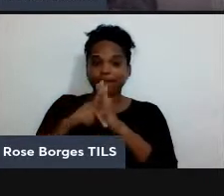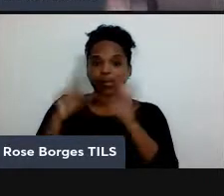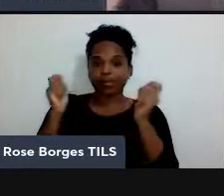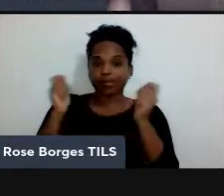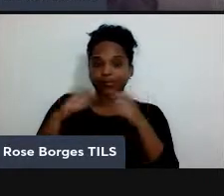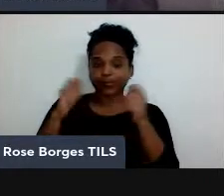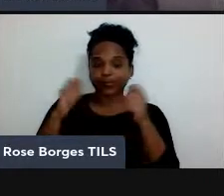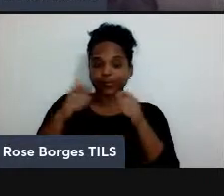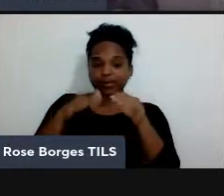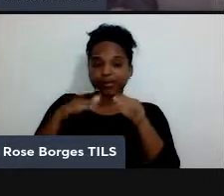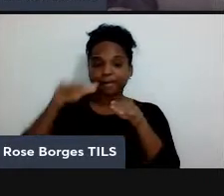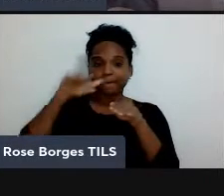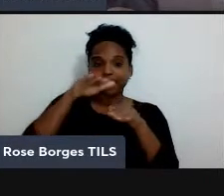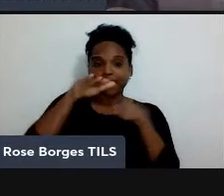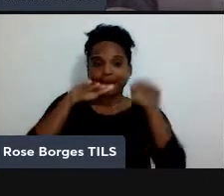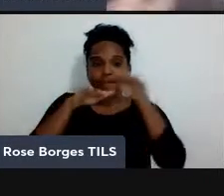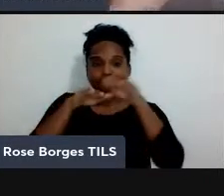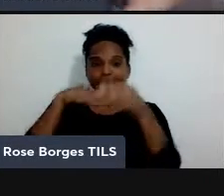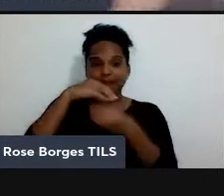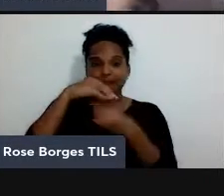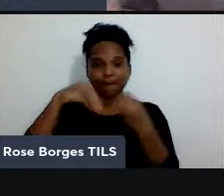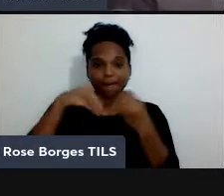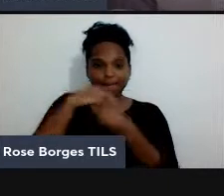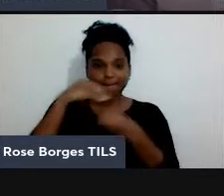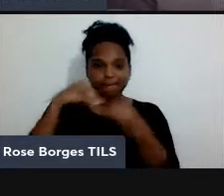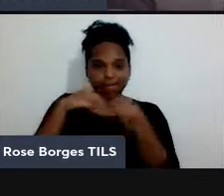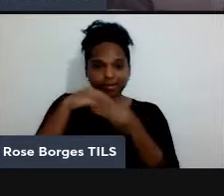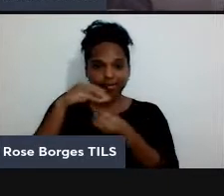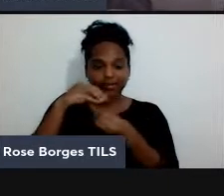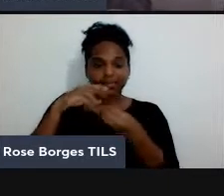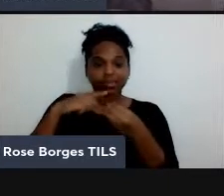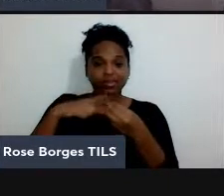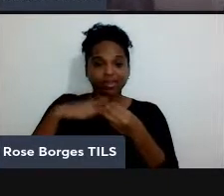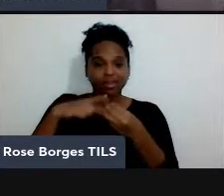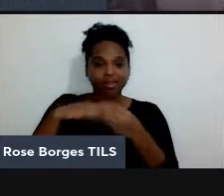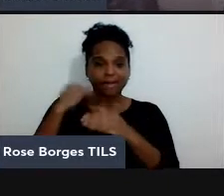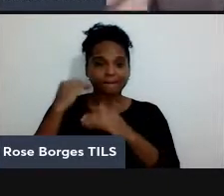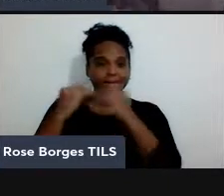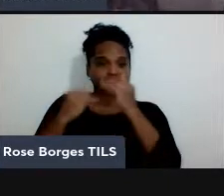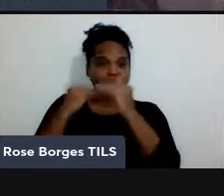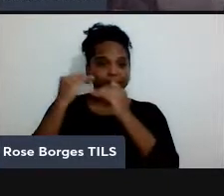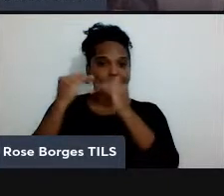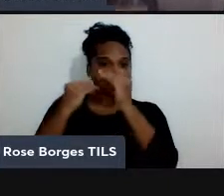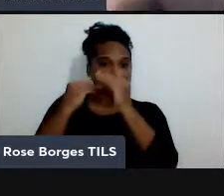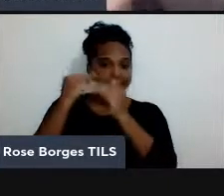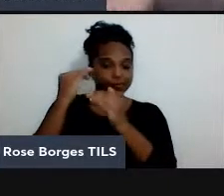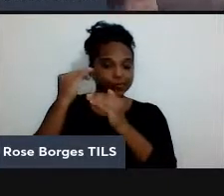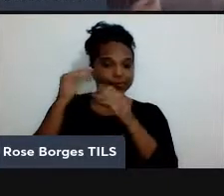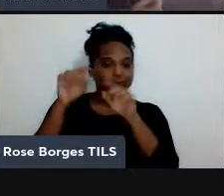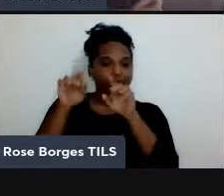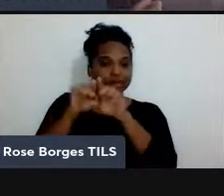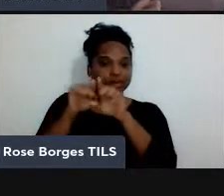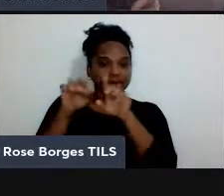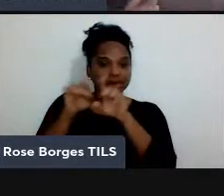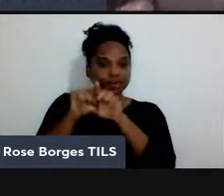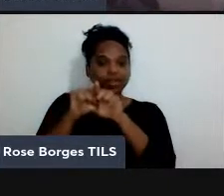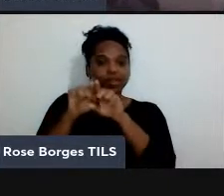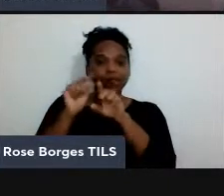superposições emaranhamento que permitem a gente ter aí evoluções unitárias de acordo por exemplo no caso não